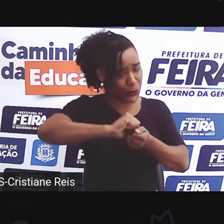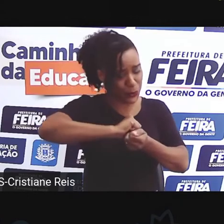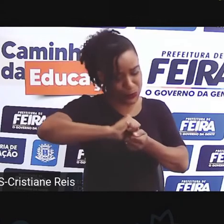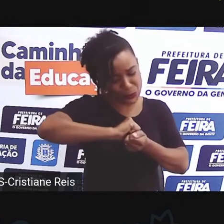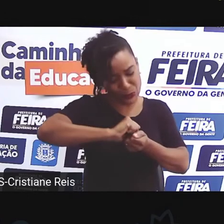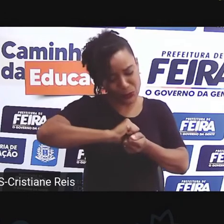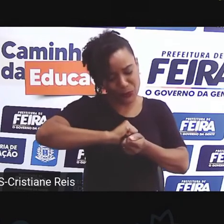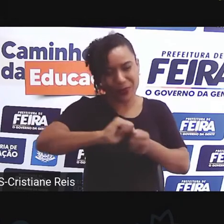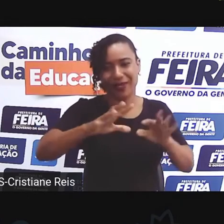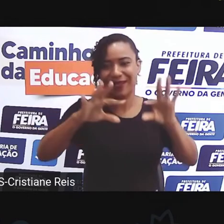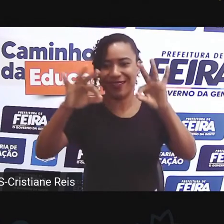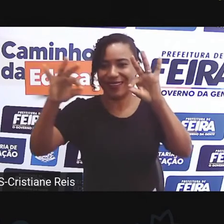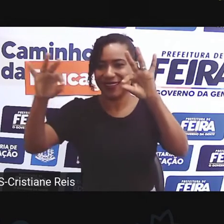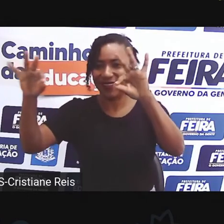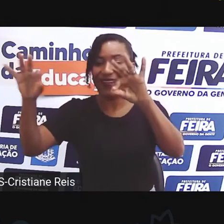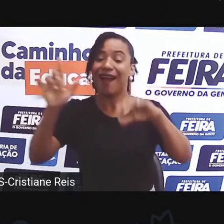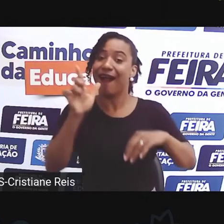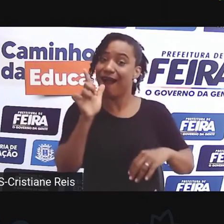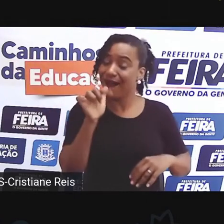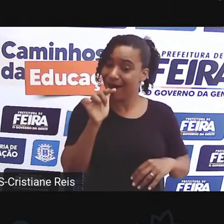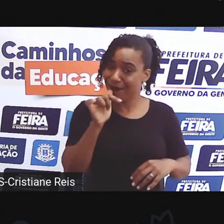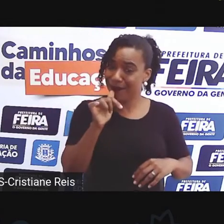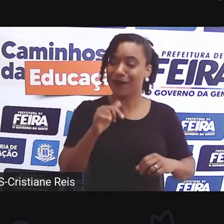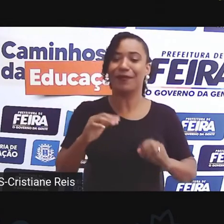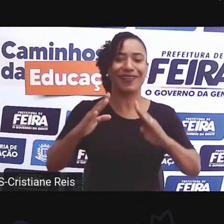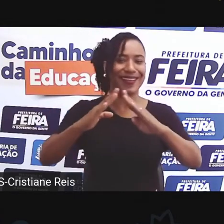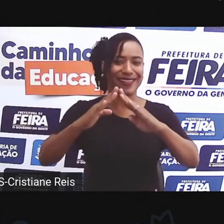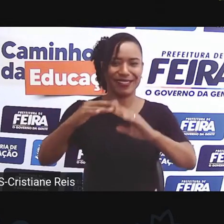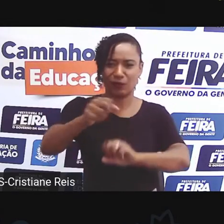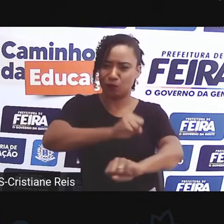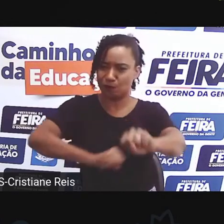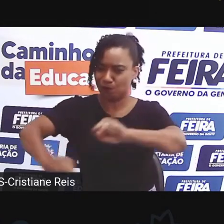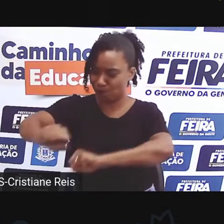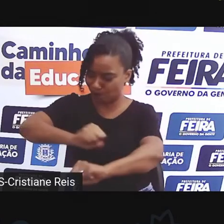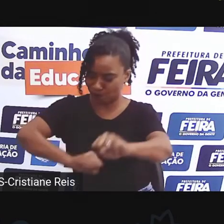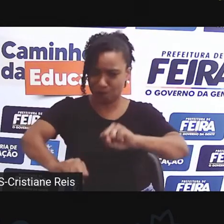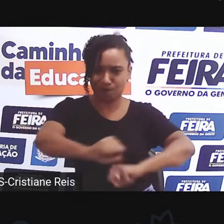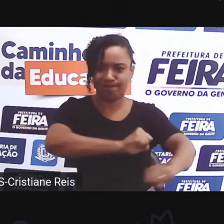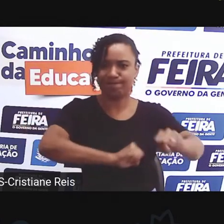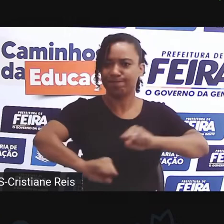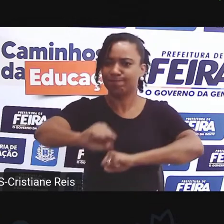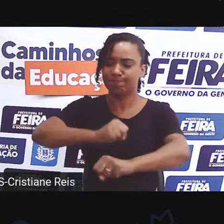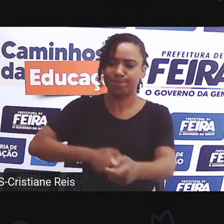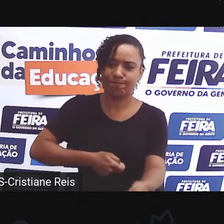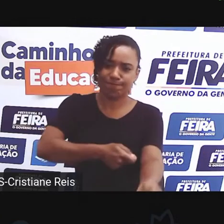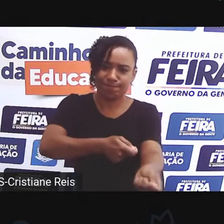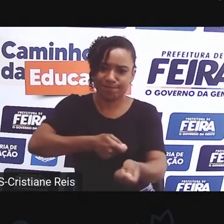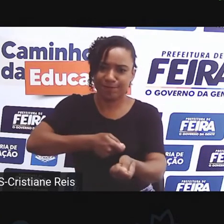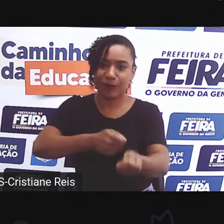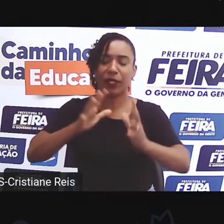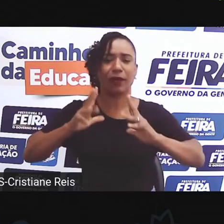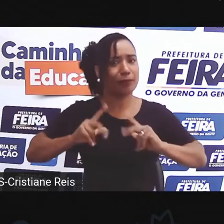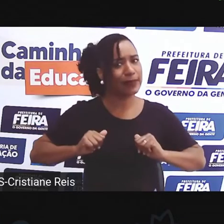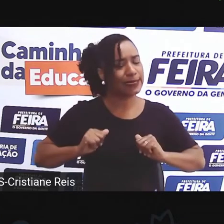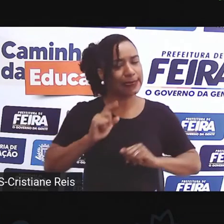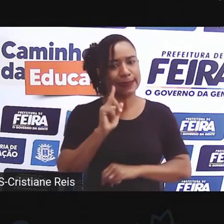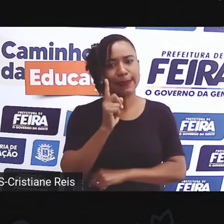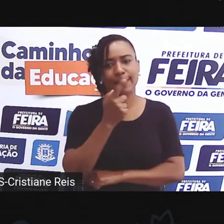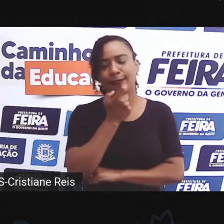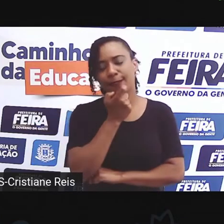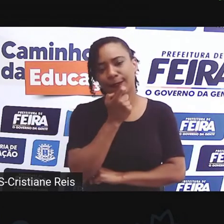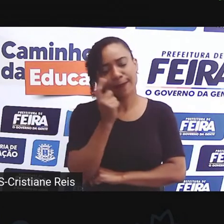para limpar o chão da casa, fazer a limpeza. O que mais, hein, meninada? Deixe-me